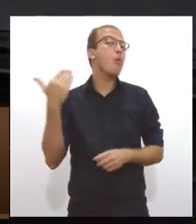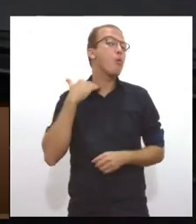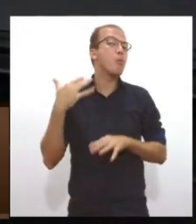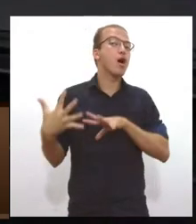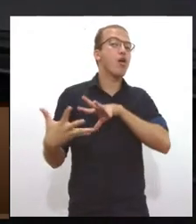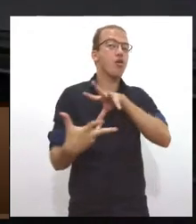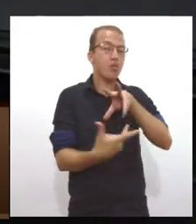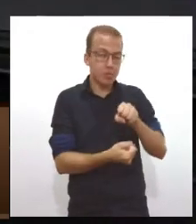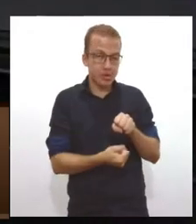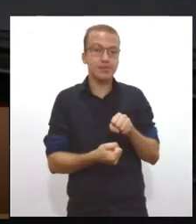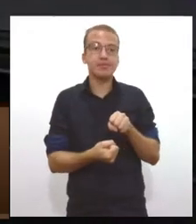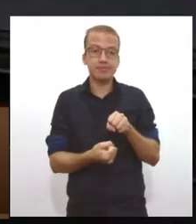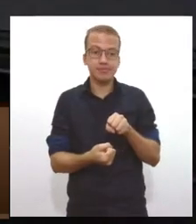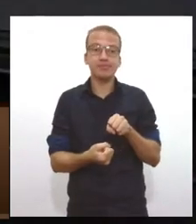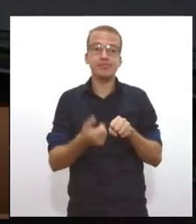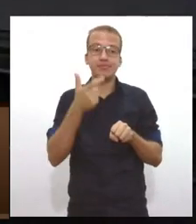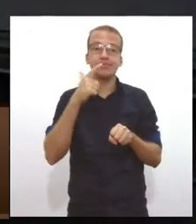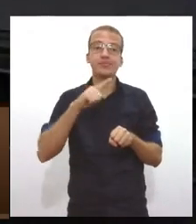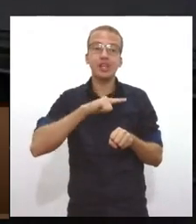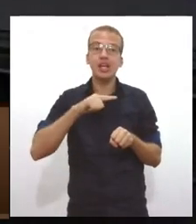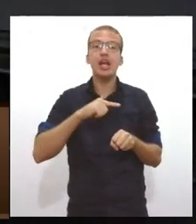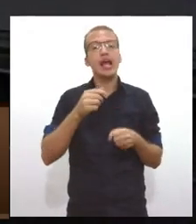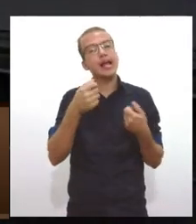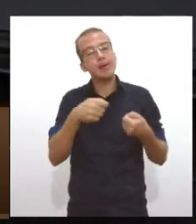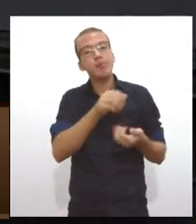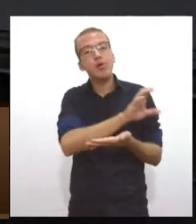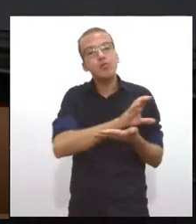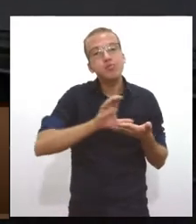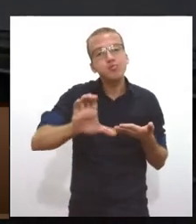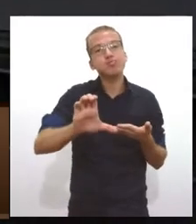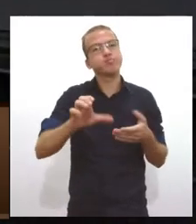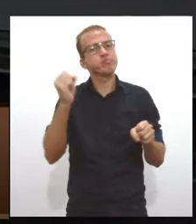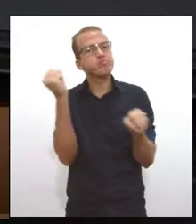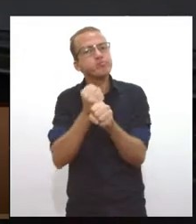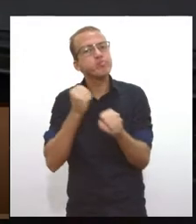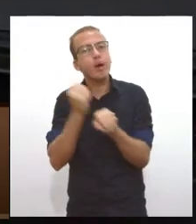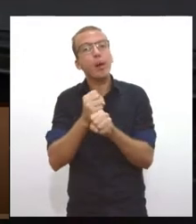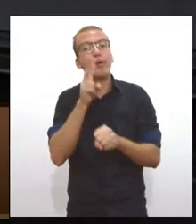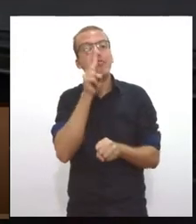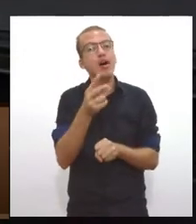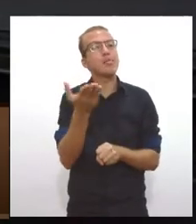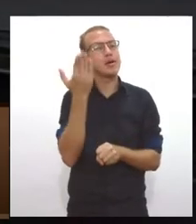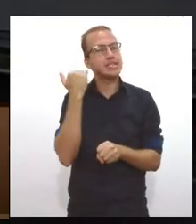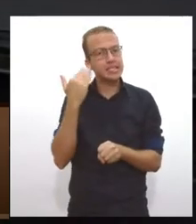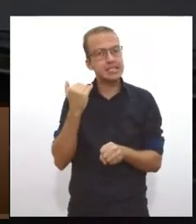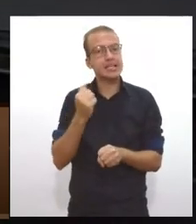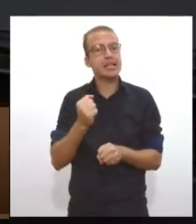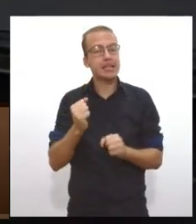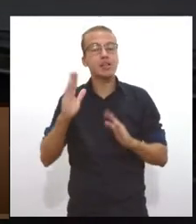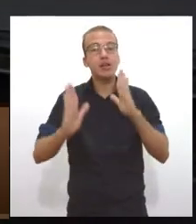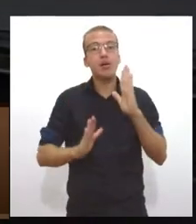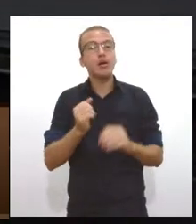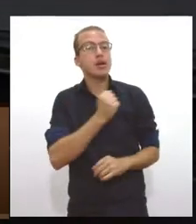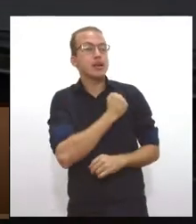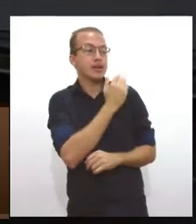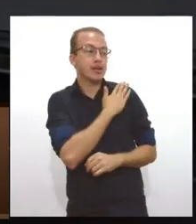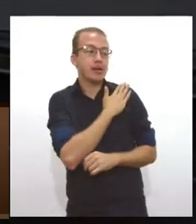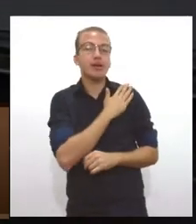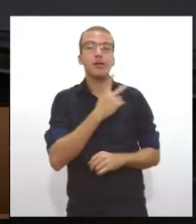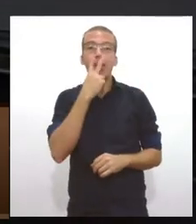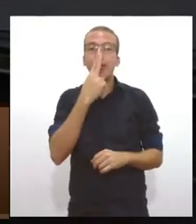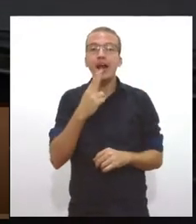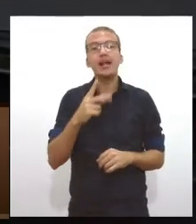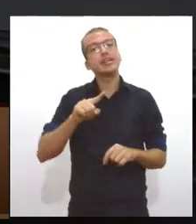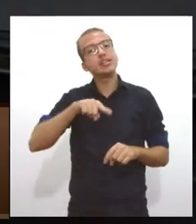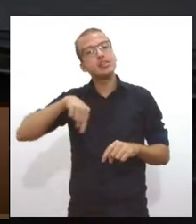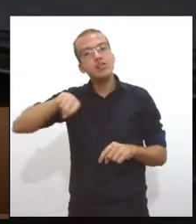financiar Itaipu e as grandes obras no tempo do regime militar. Então, assim, a gente está meio que retransformando o Brasil,